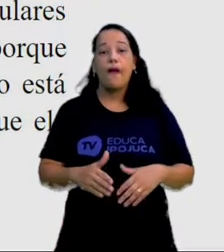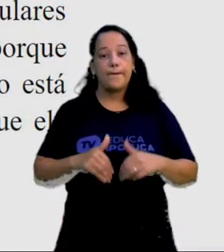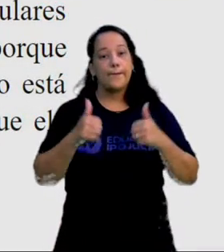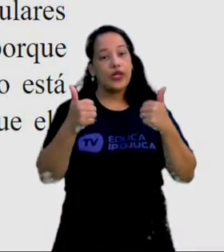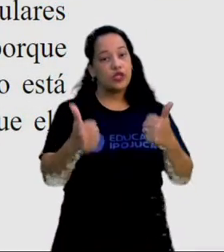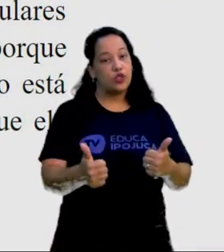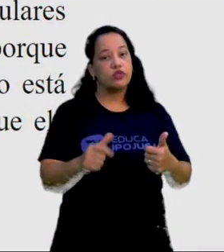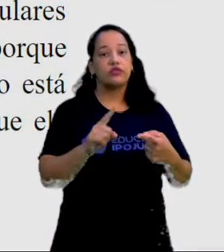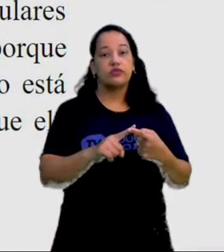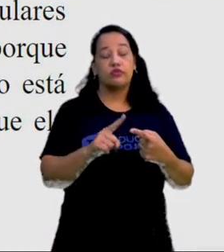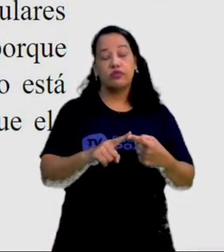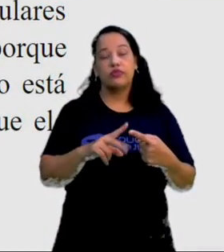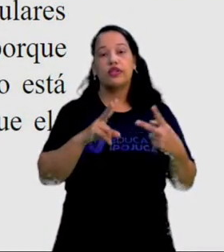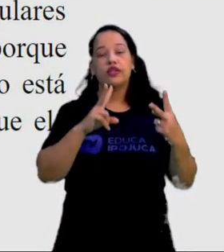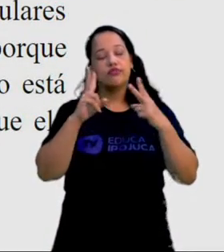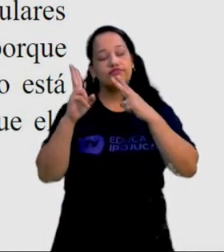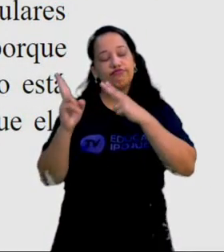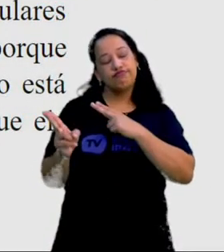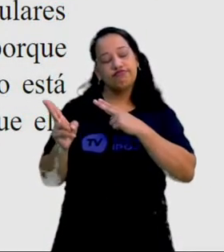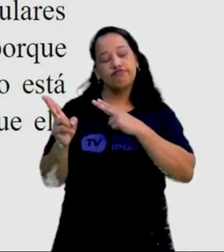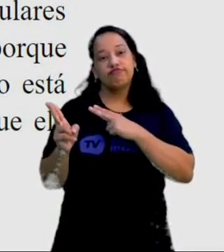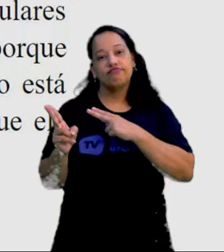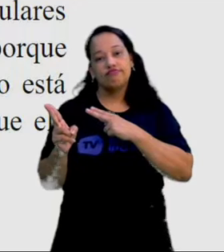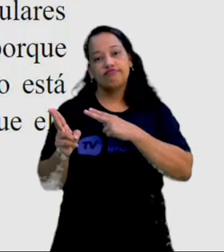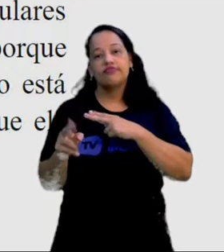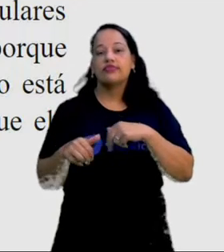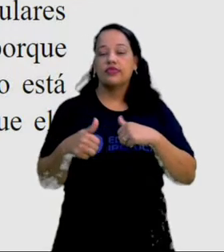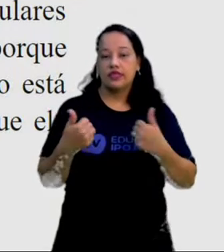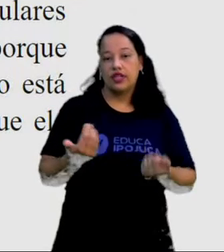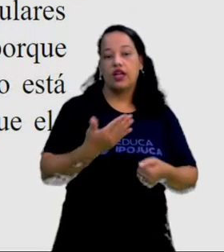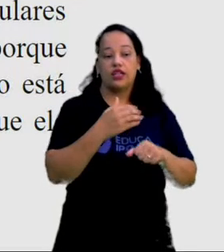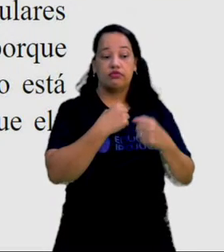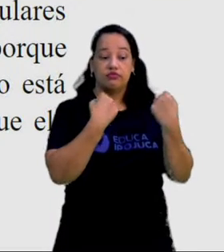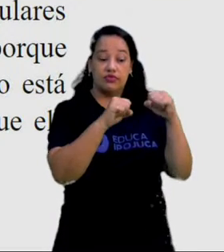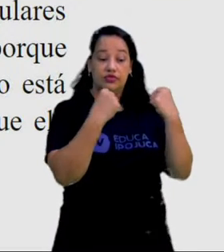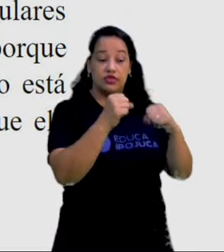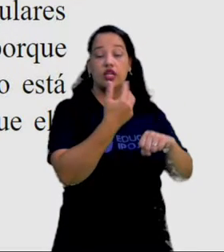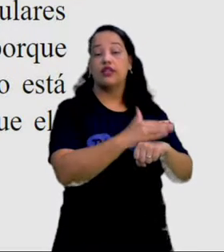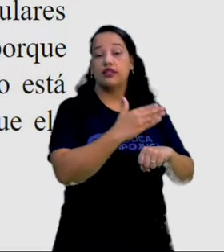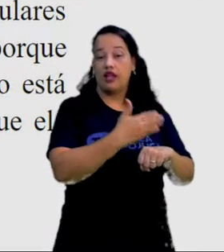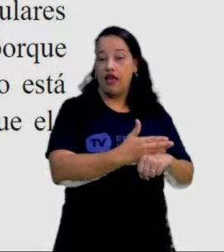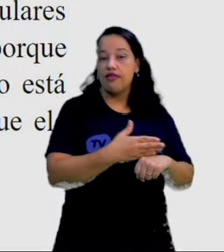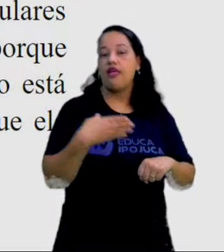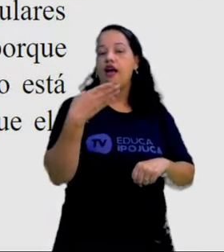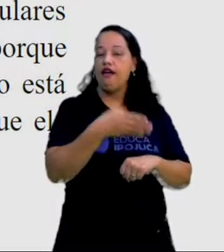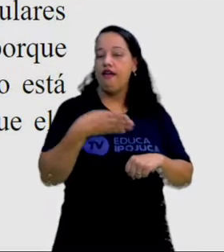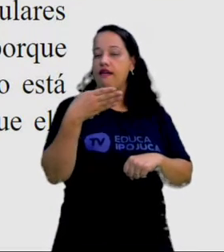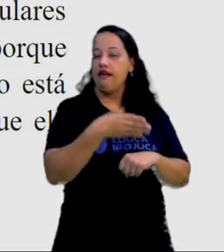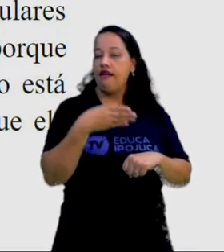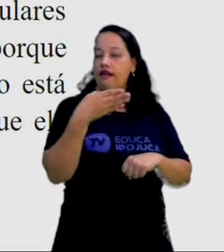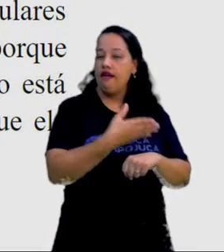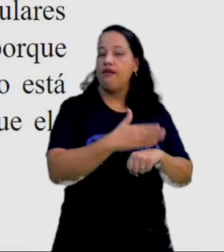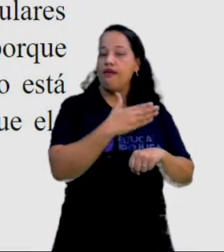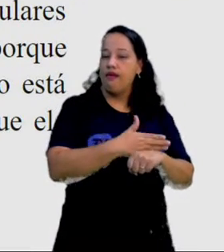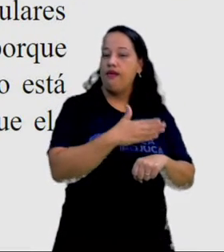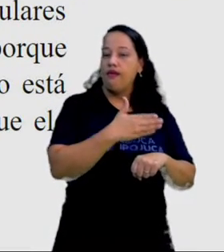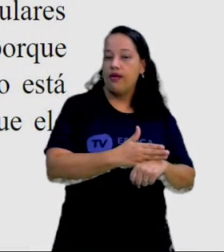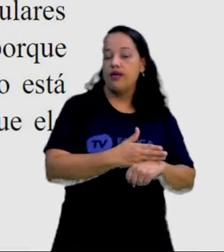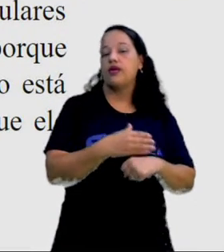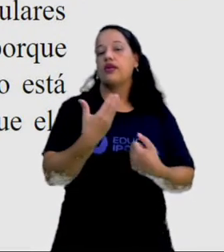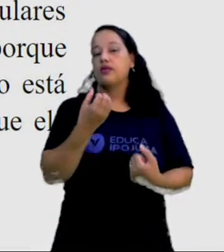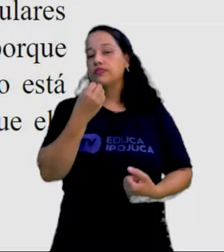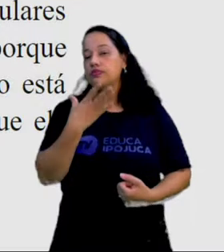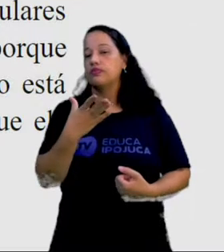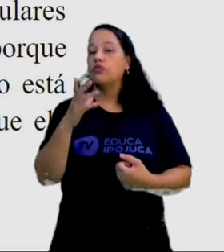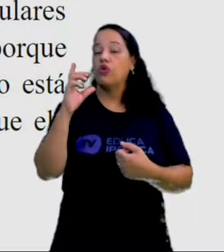na qualidade do sono, né? Estudos mostram que a prática de atividade física, de forma regular, consegue reverter até diagnósticos de